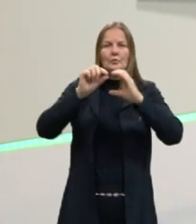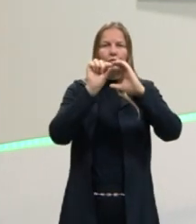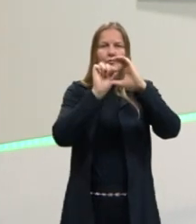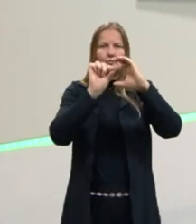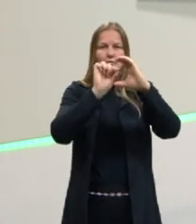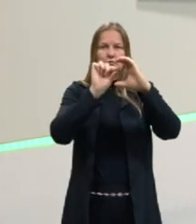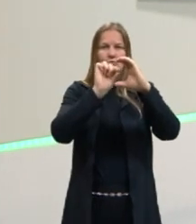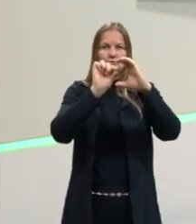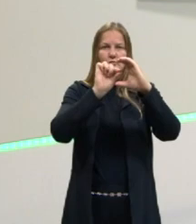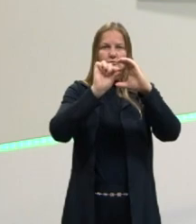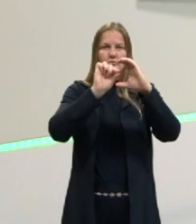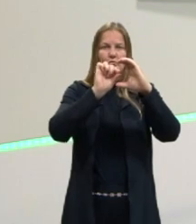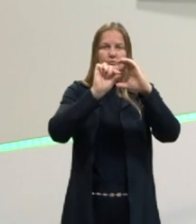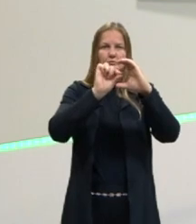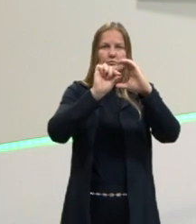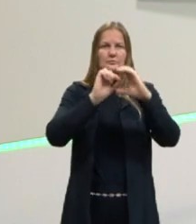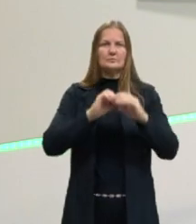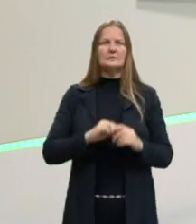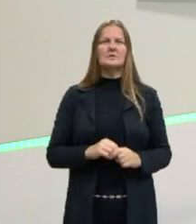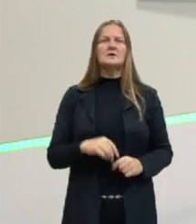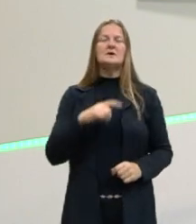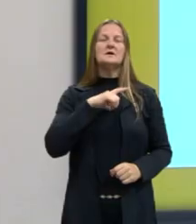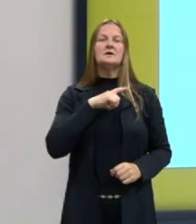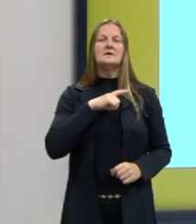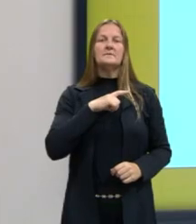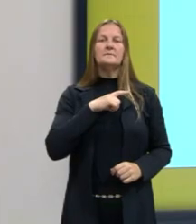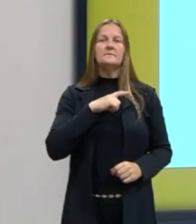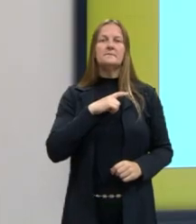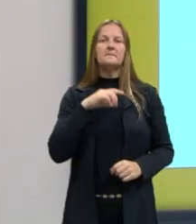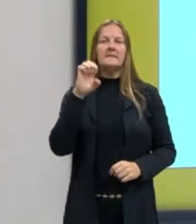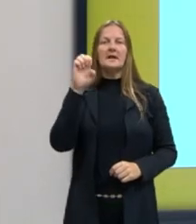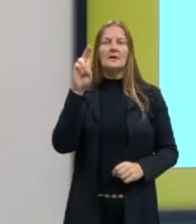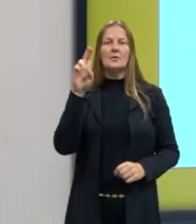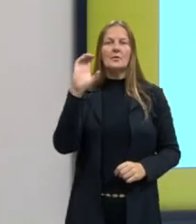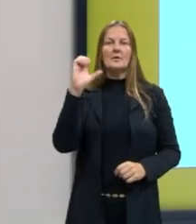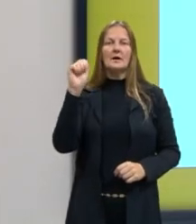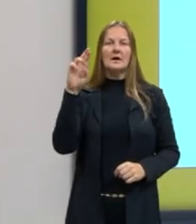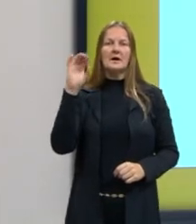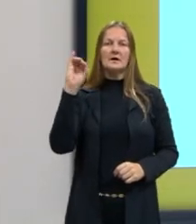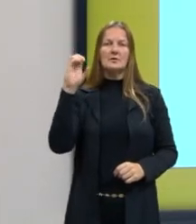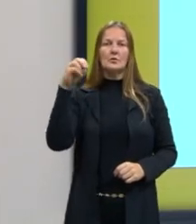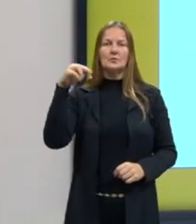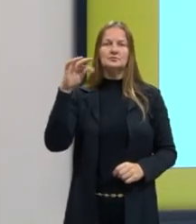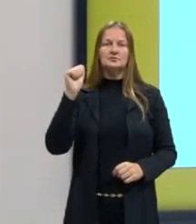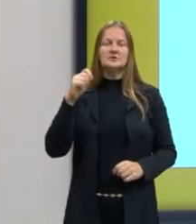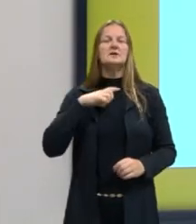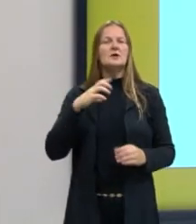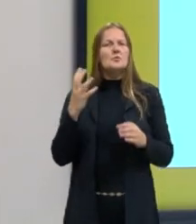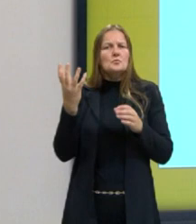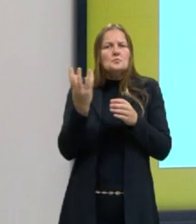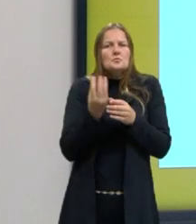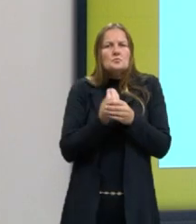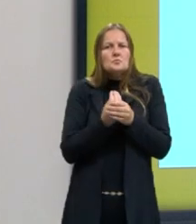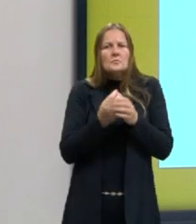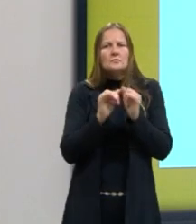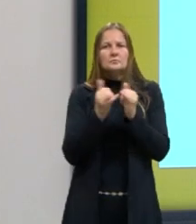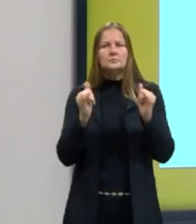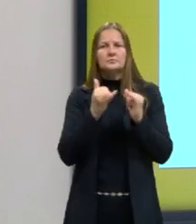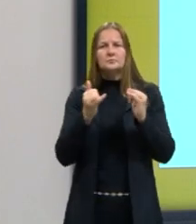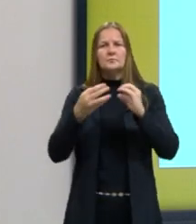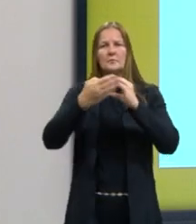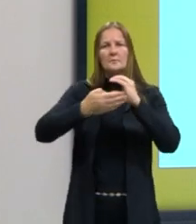bem delimitado. Ela possui, as plantas possuem, então, uma reserva de energia em forma de amido.